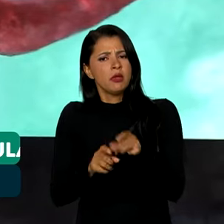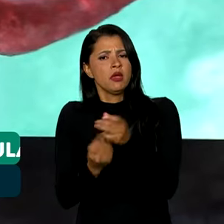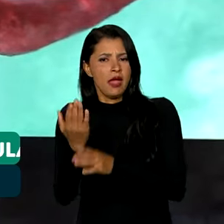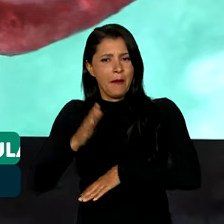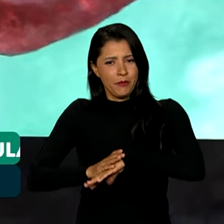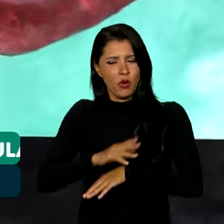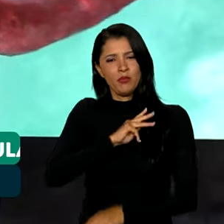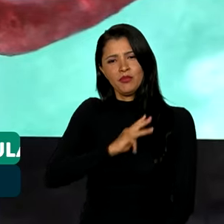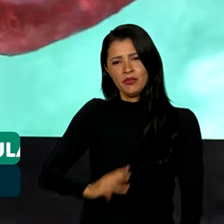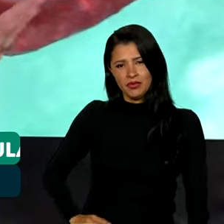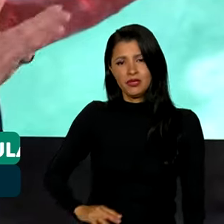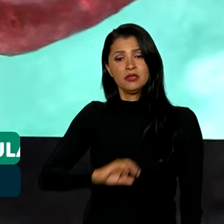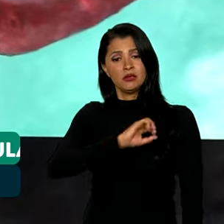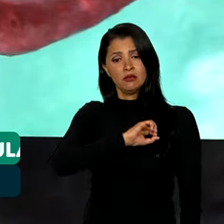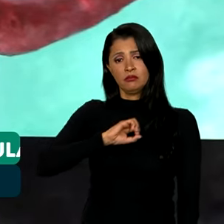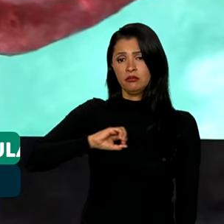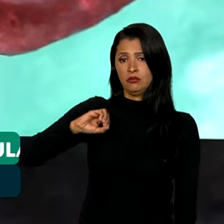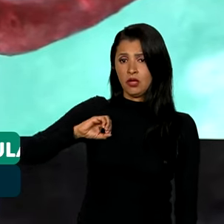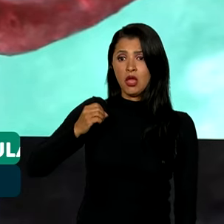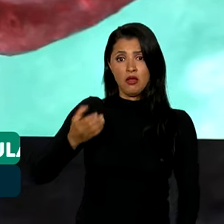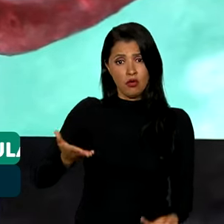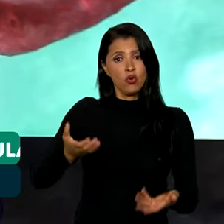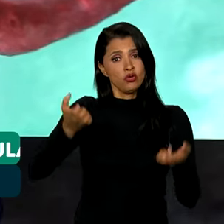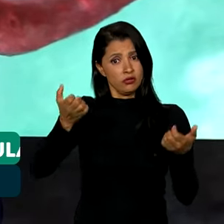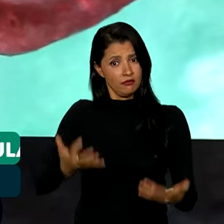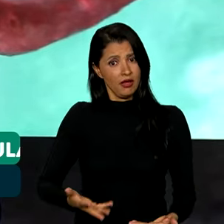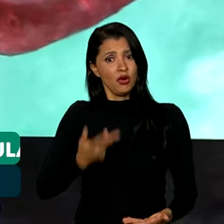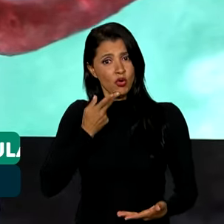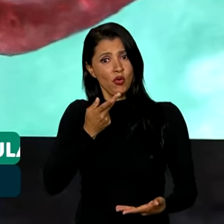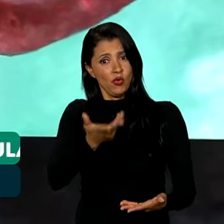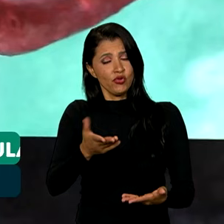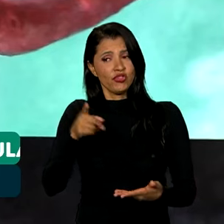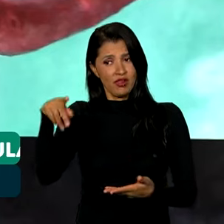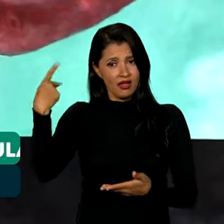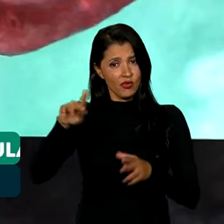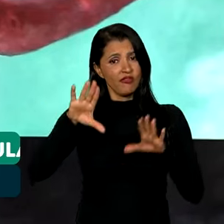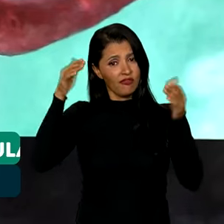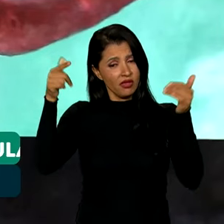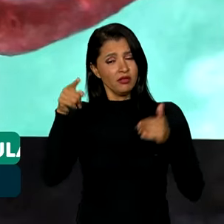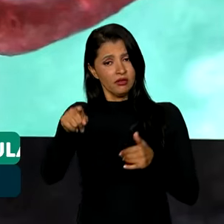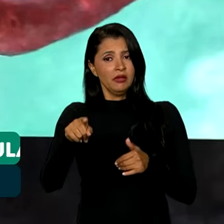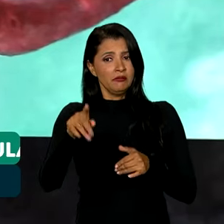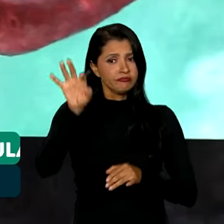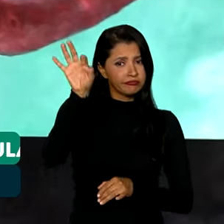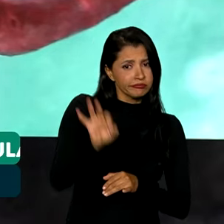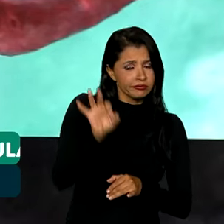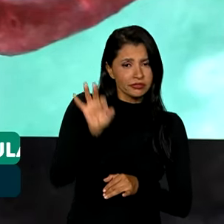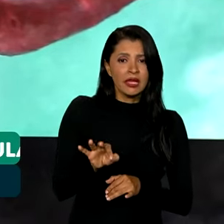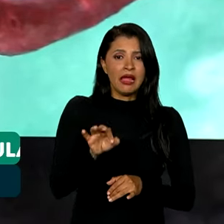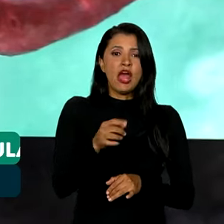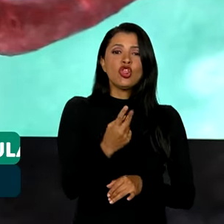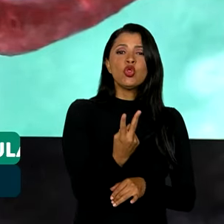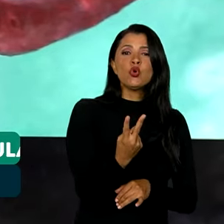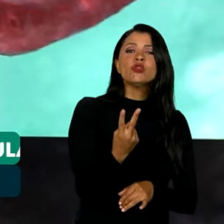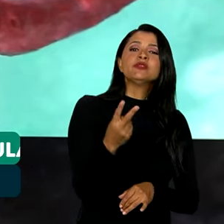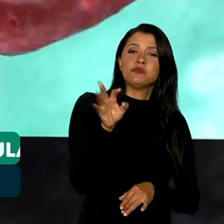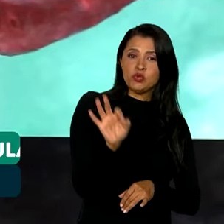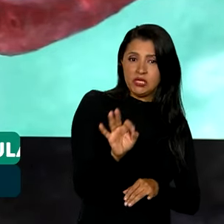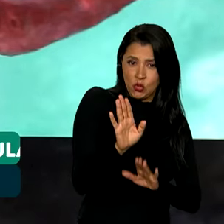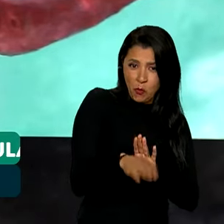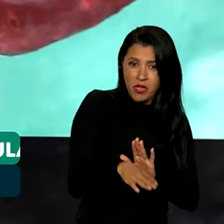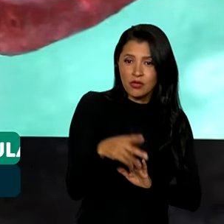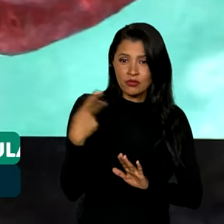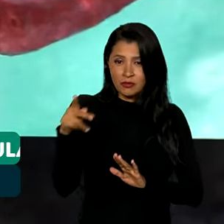ministra Marina Silva disse hoje num evento da própria ABIOV que estatisticamente menos de 2% dos